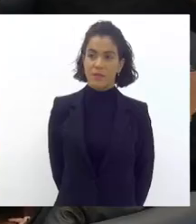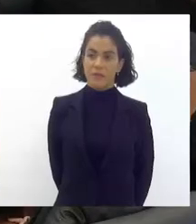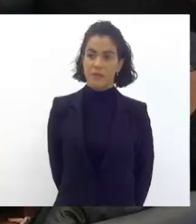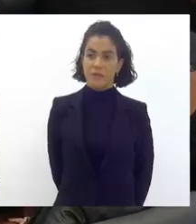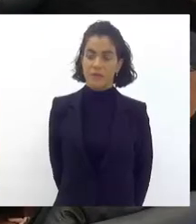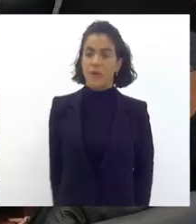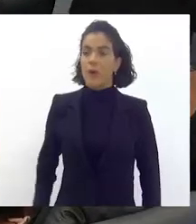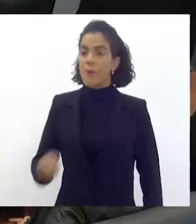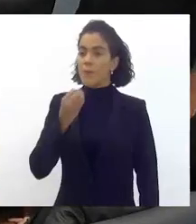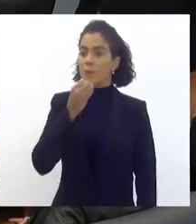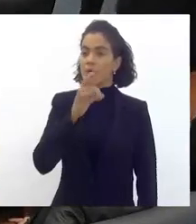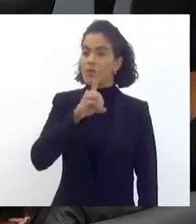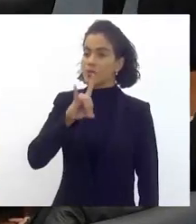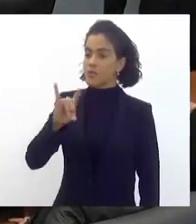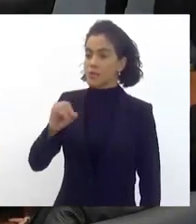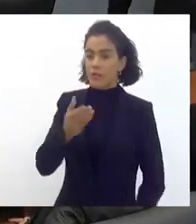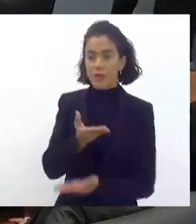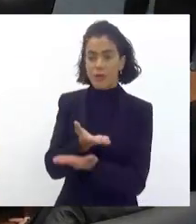Bom dia a todos.